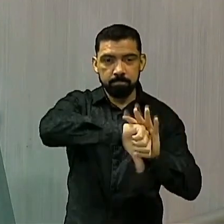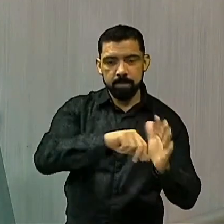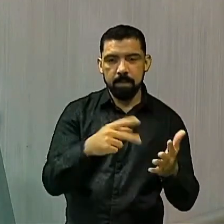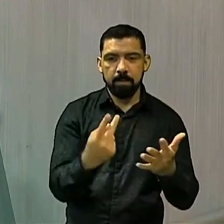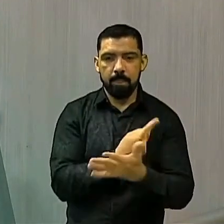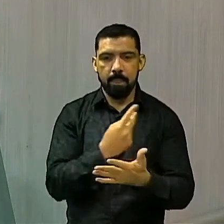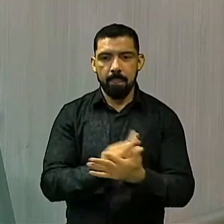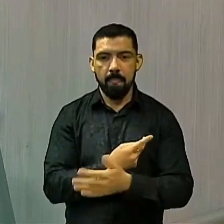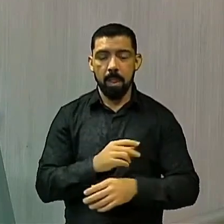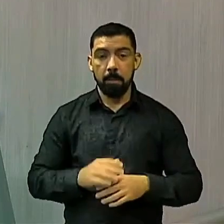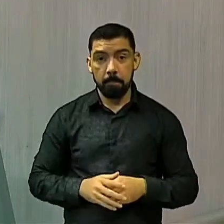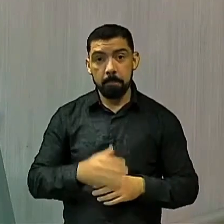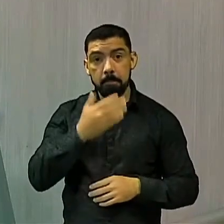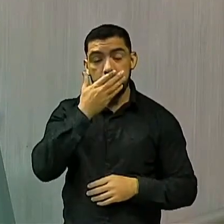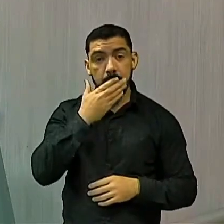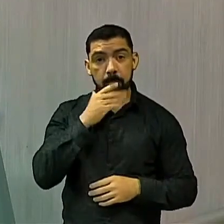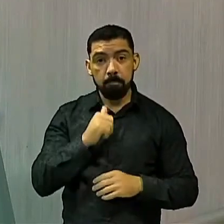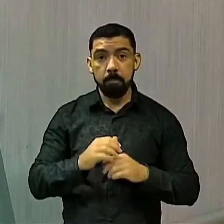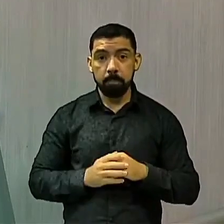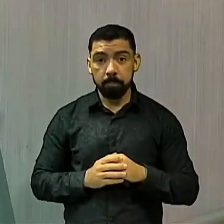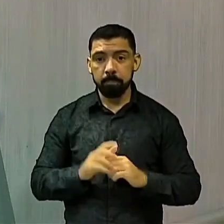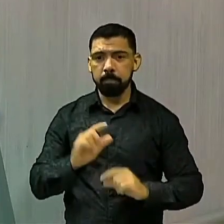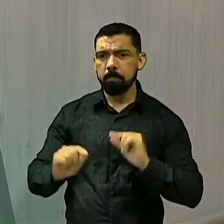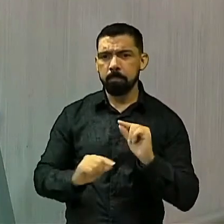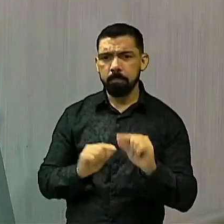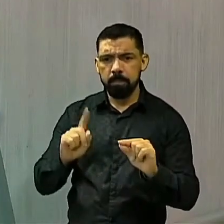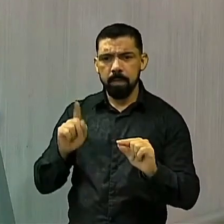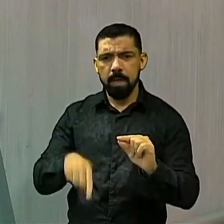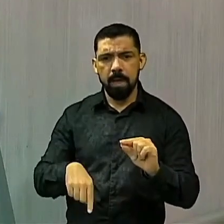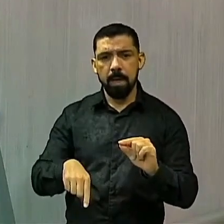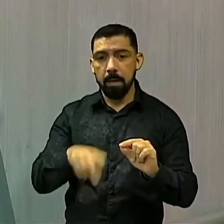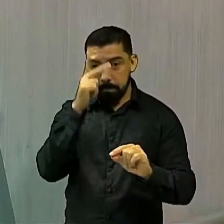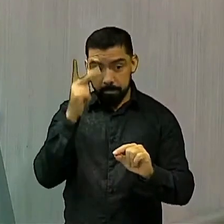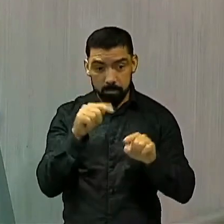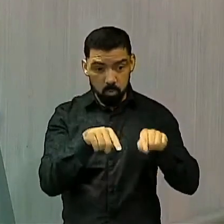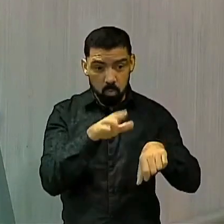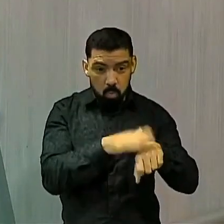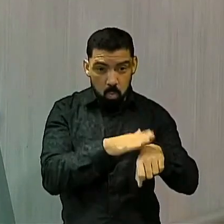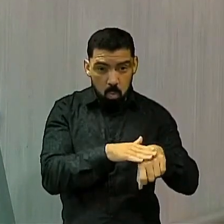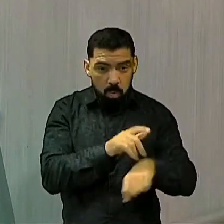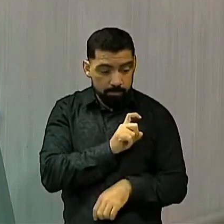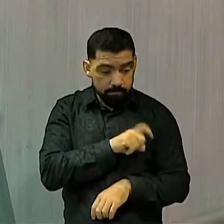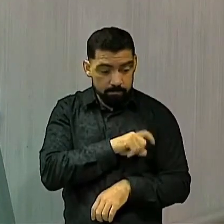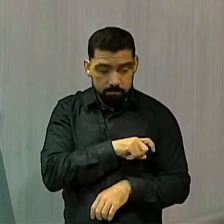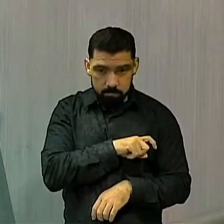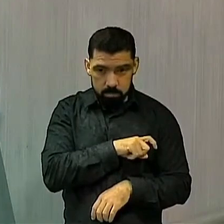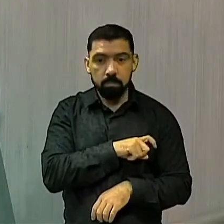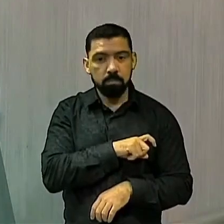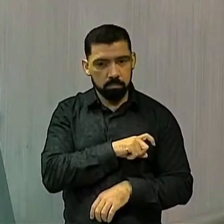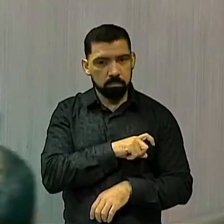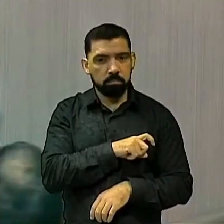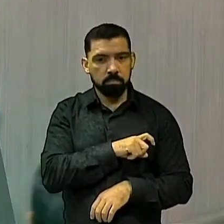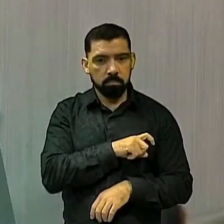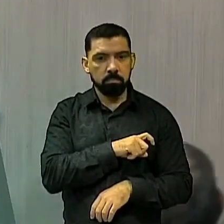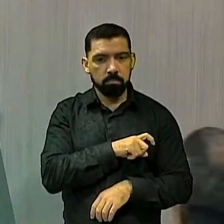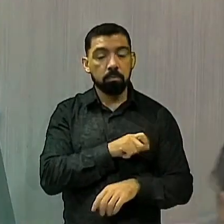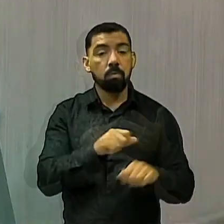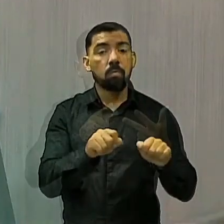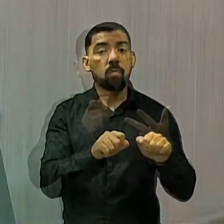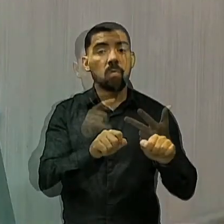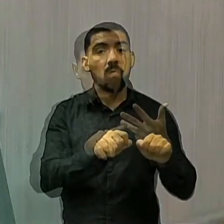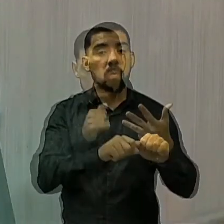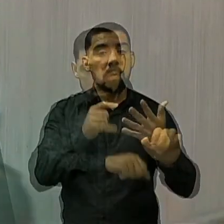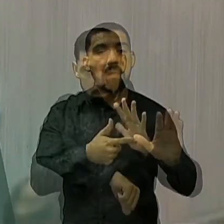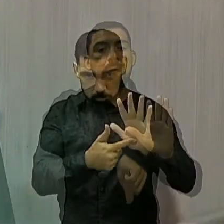Quadrilha é aqueles que têm a prática dolosa de cometer